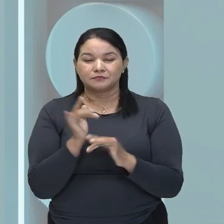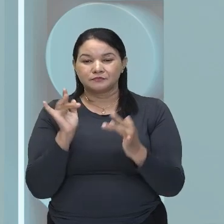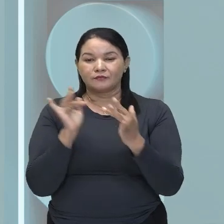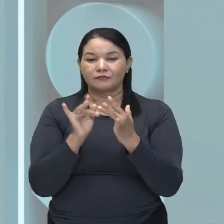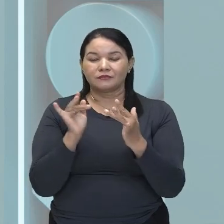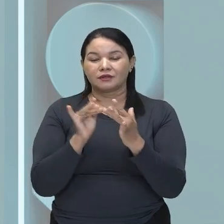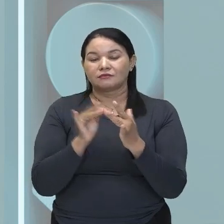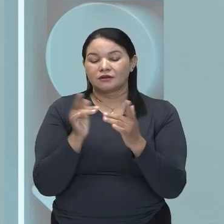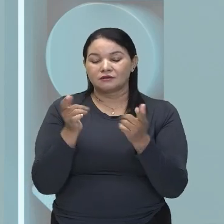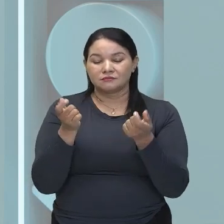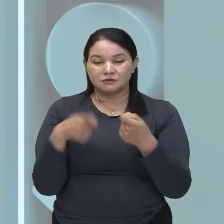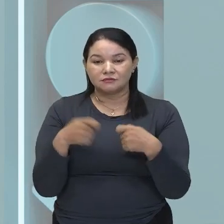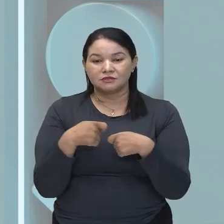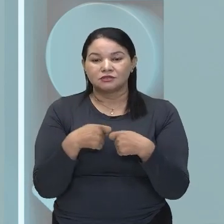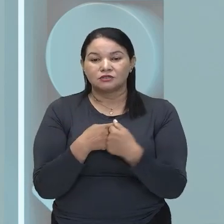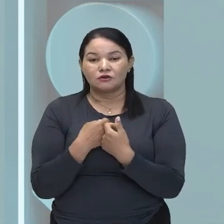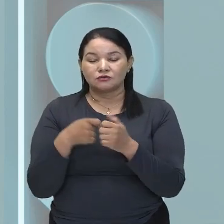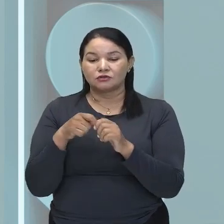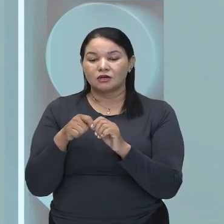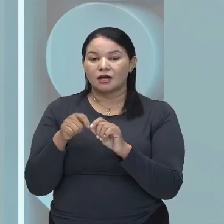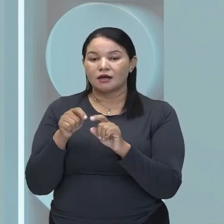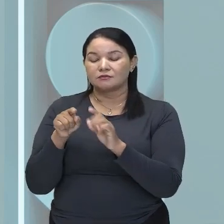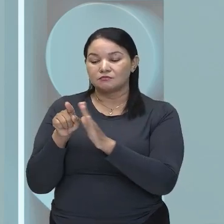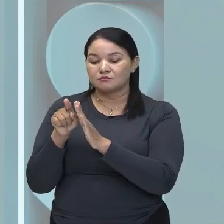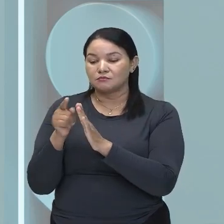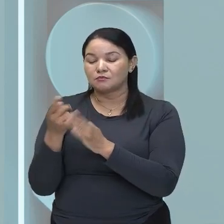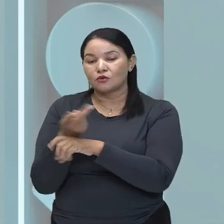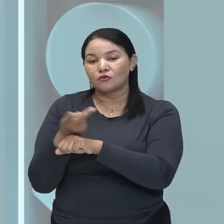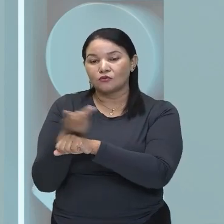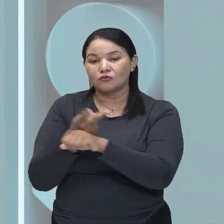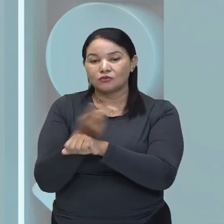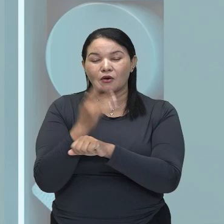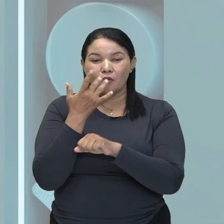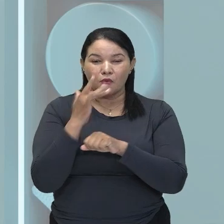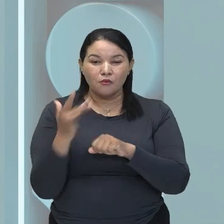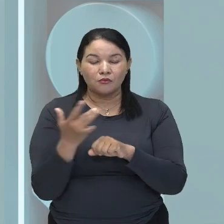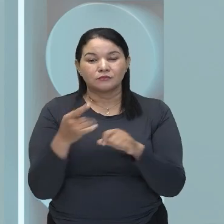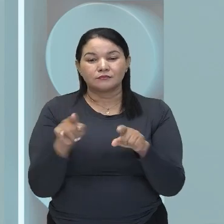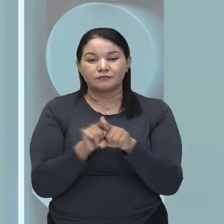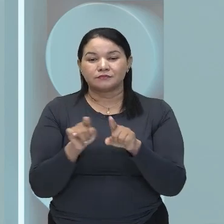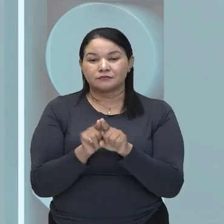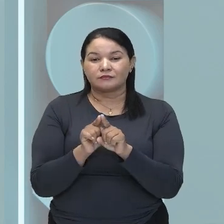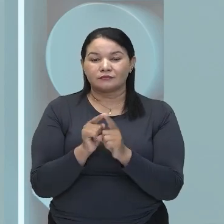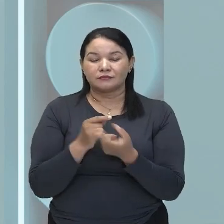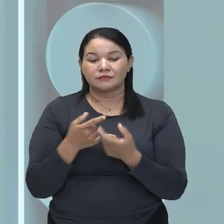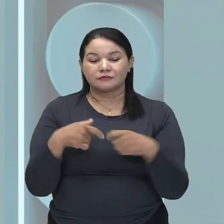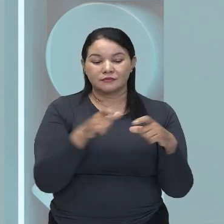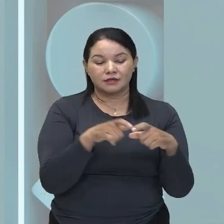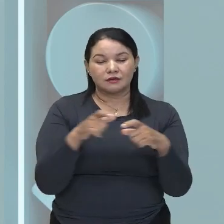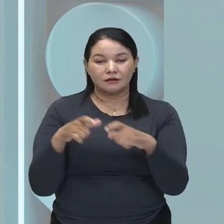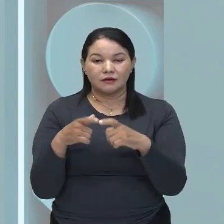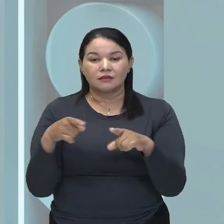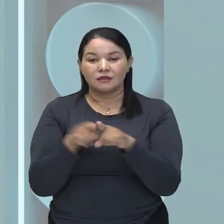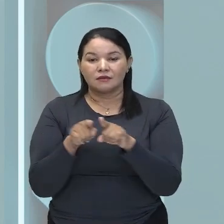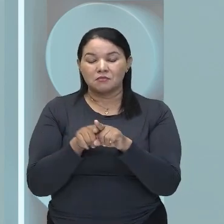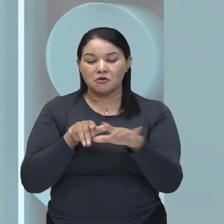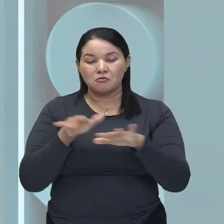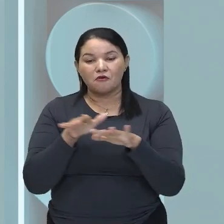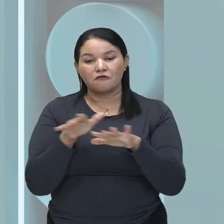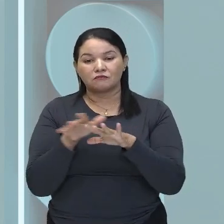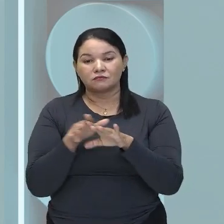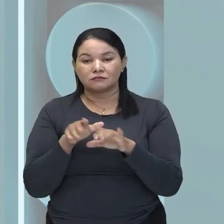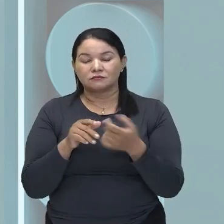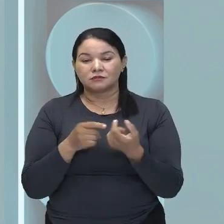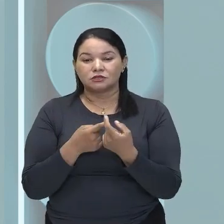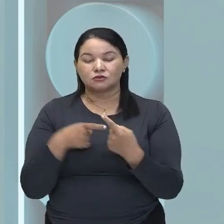permissão Para a exploração do ouro e diamantes na colônia, E seus movimentos de resistência ao